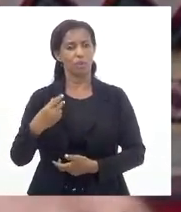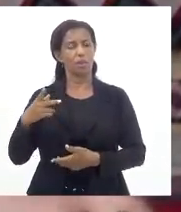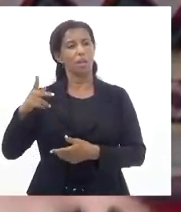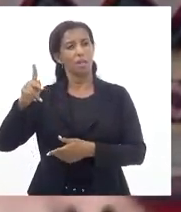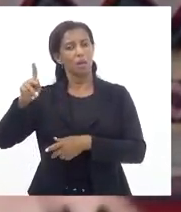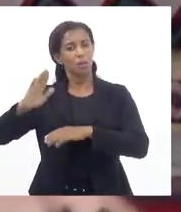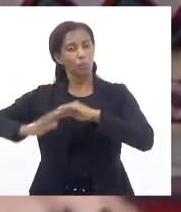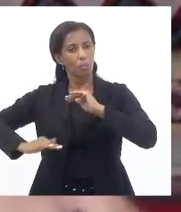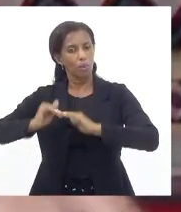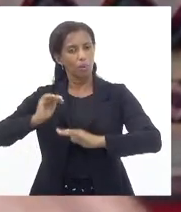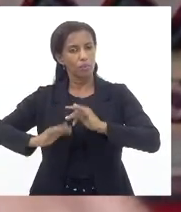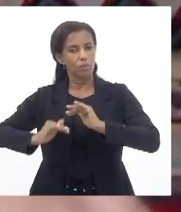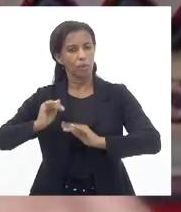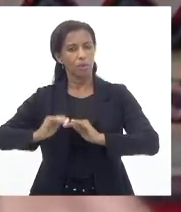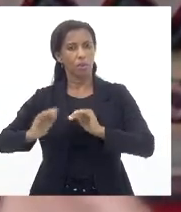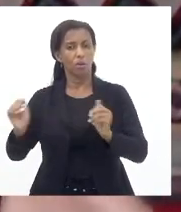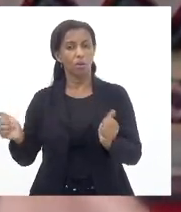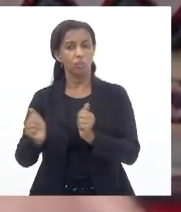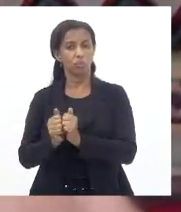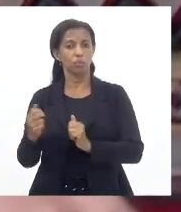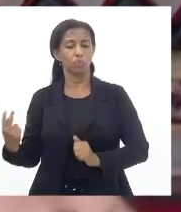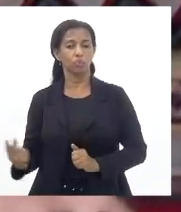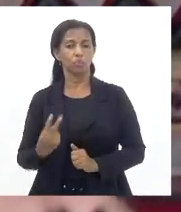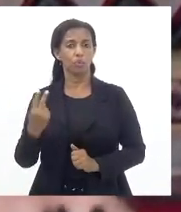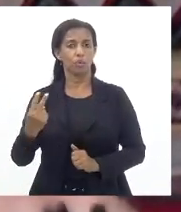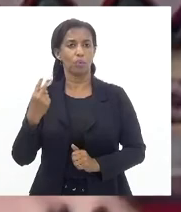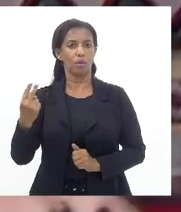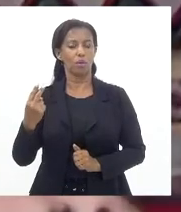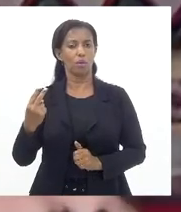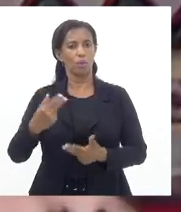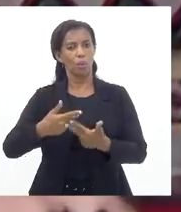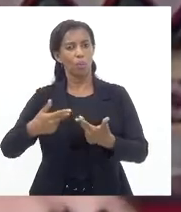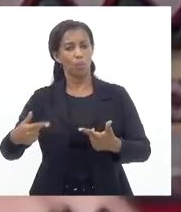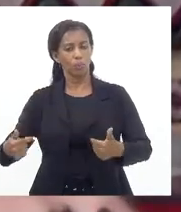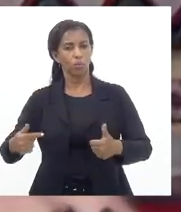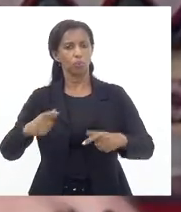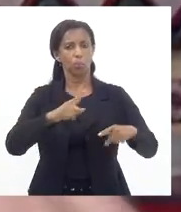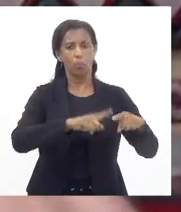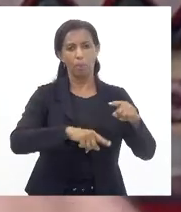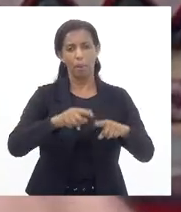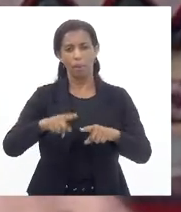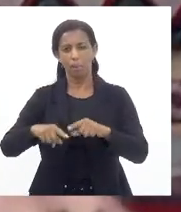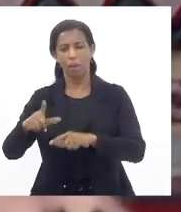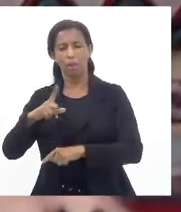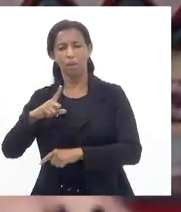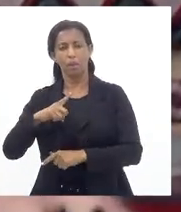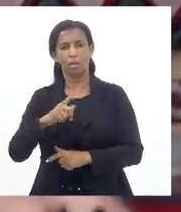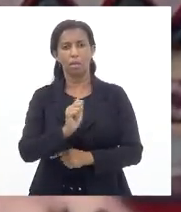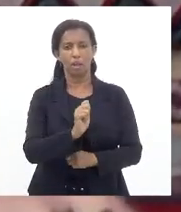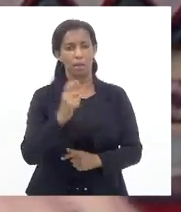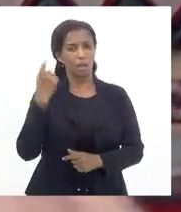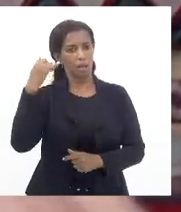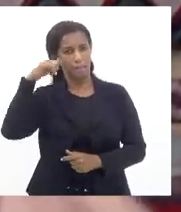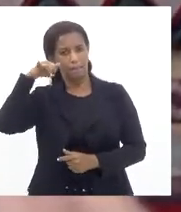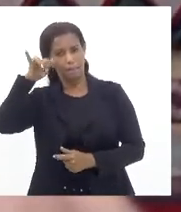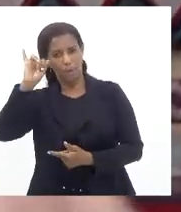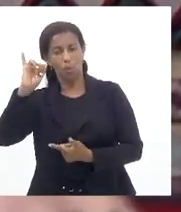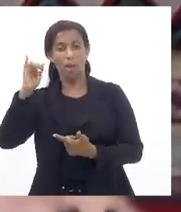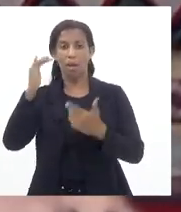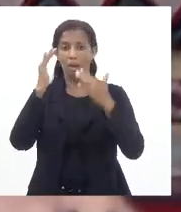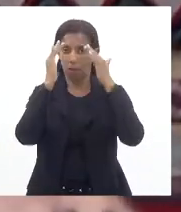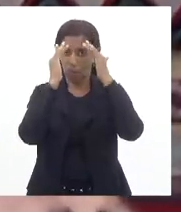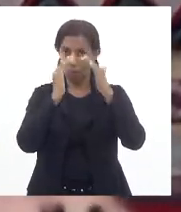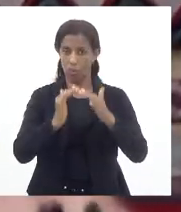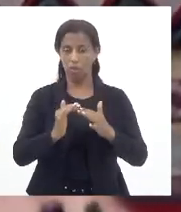com agregação do valor aos produtos que são produzidos, agropecuária e com respeito,